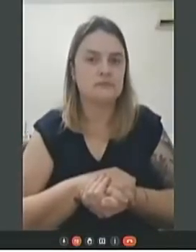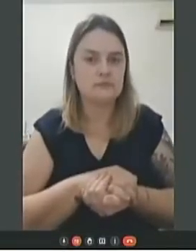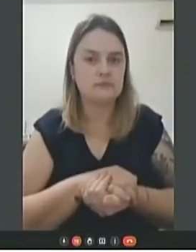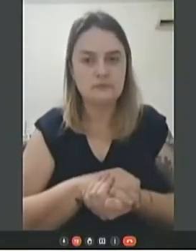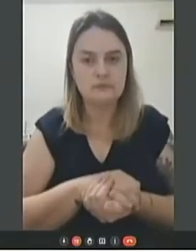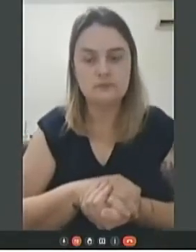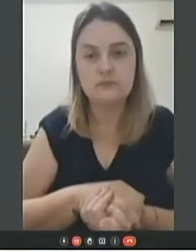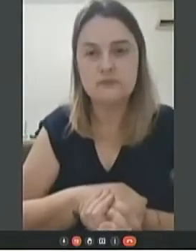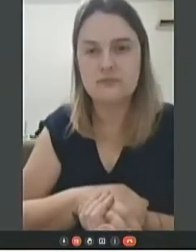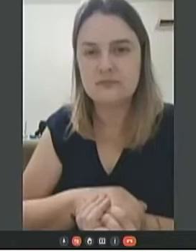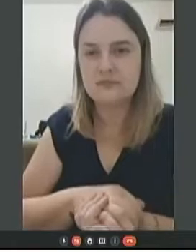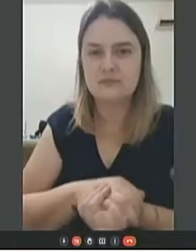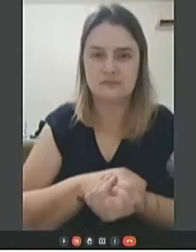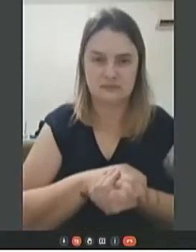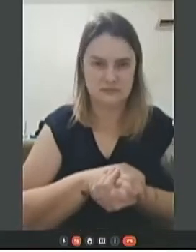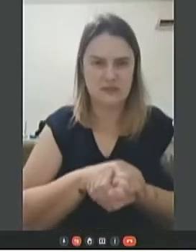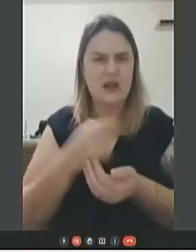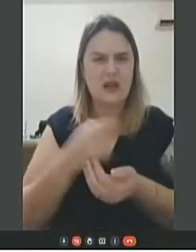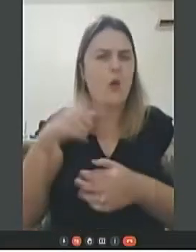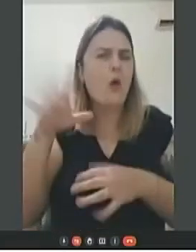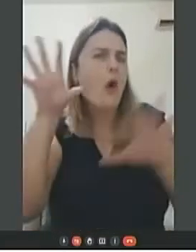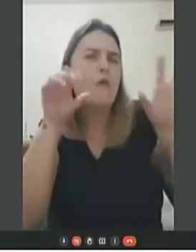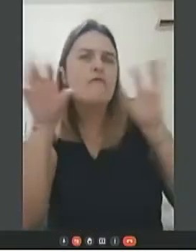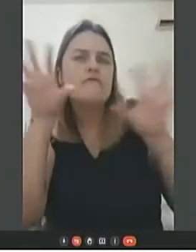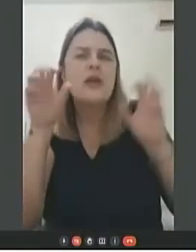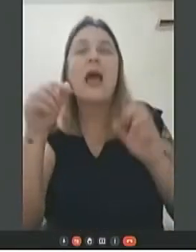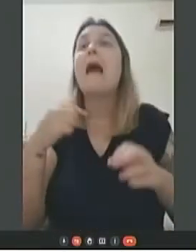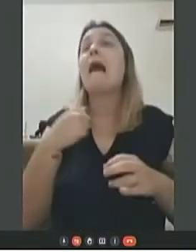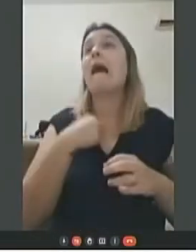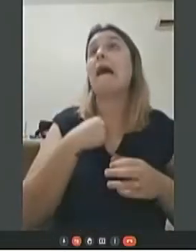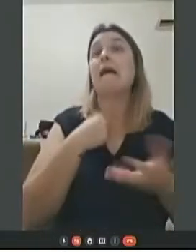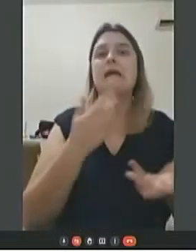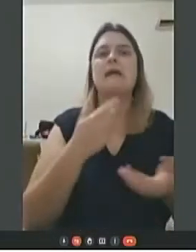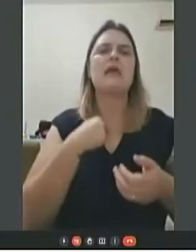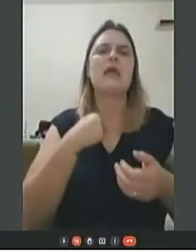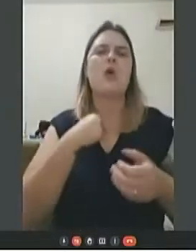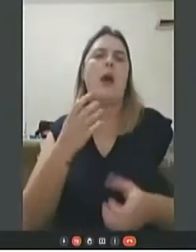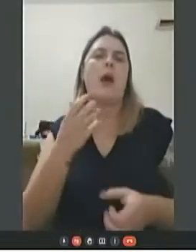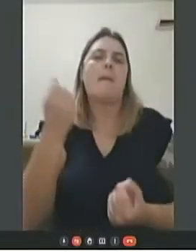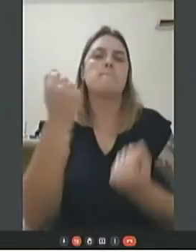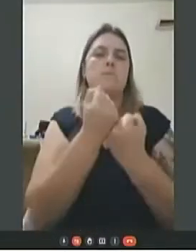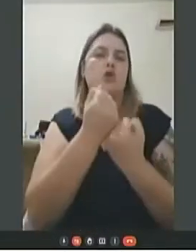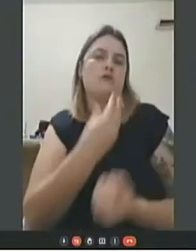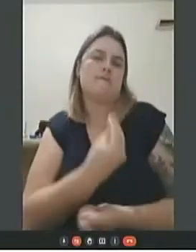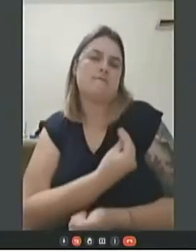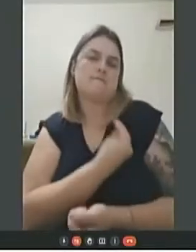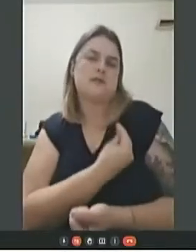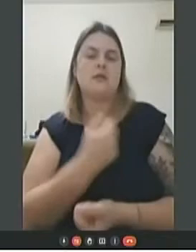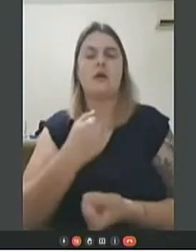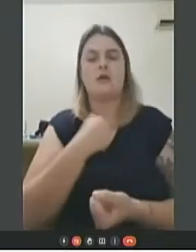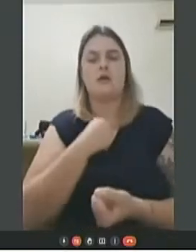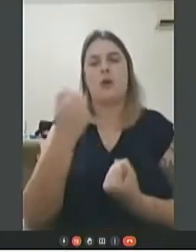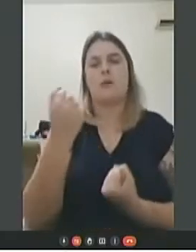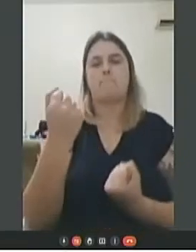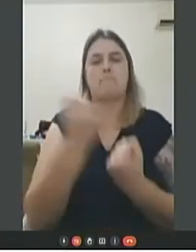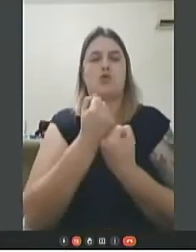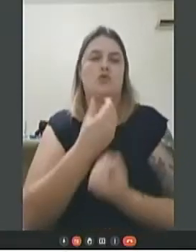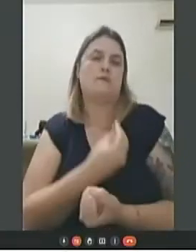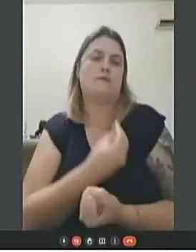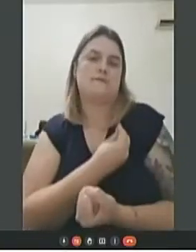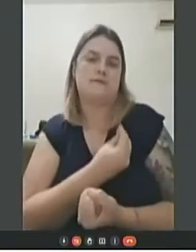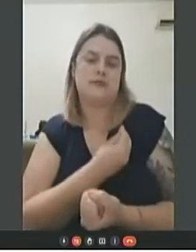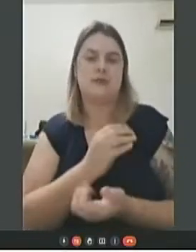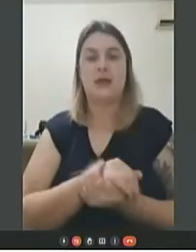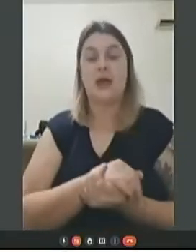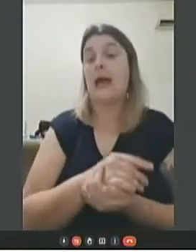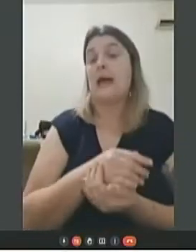Ser pró-vida, que eu ouvi muita gente falando, eu sou pró-vida, quando está a discussão da criança que foi estuprada, que tinha o